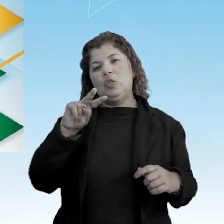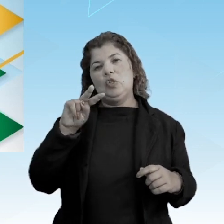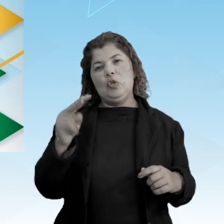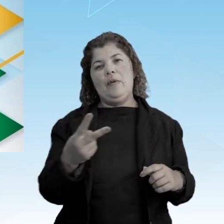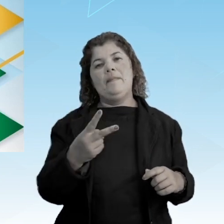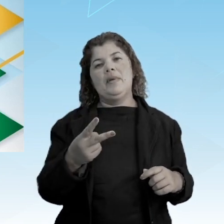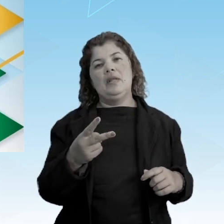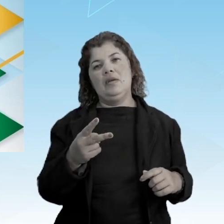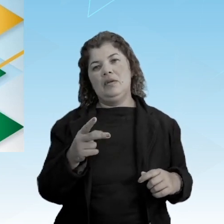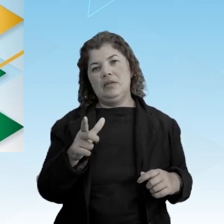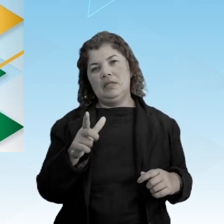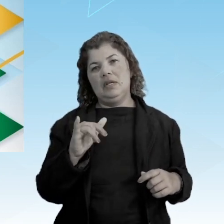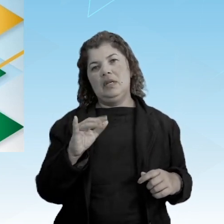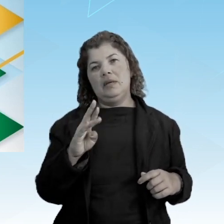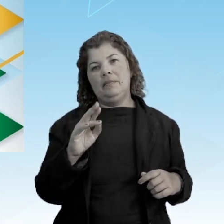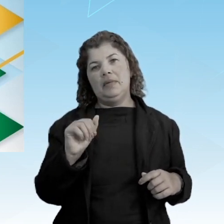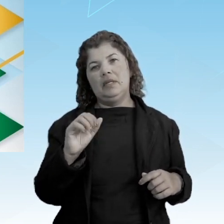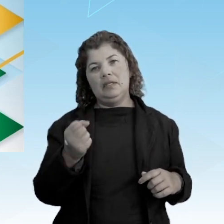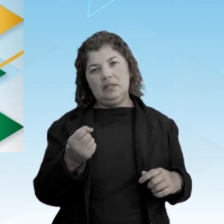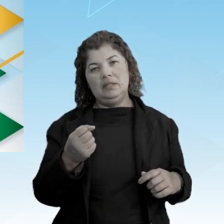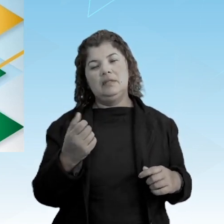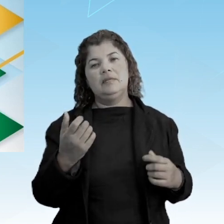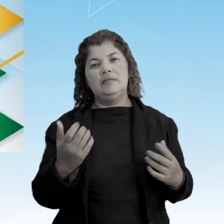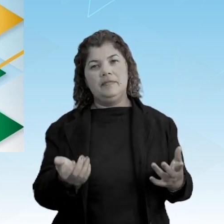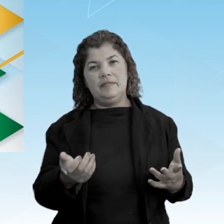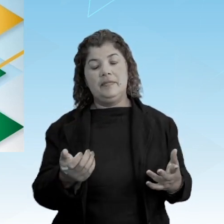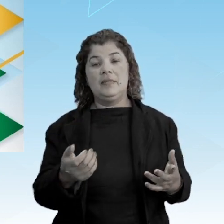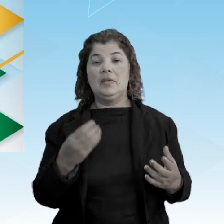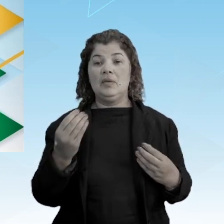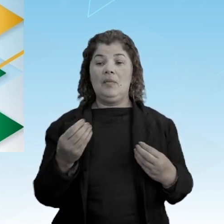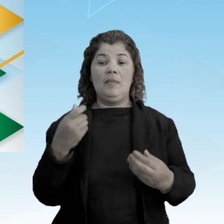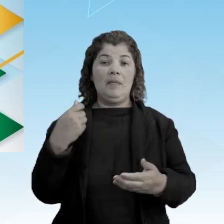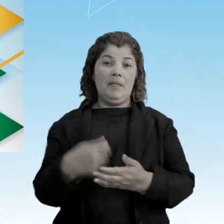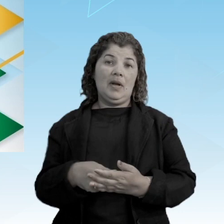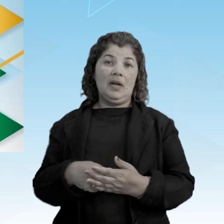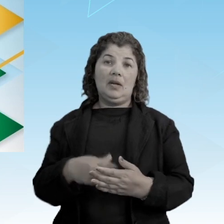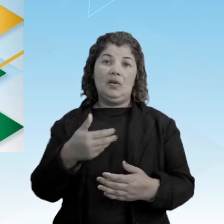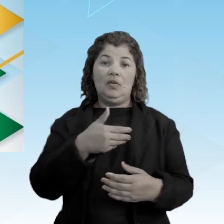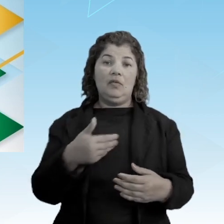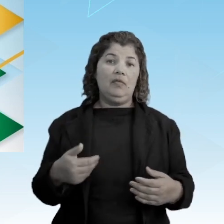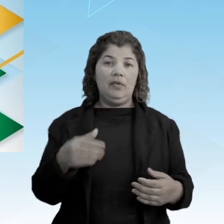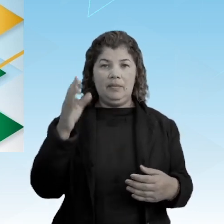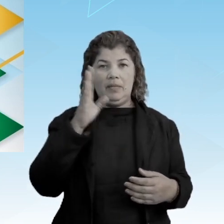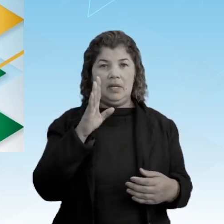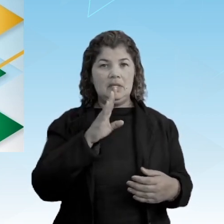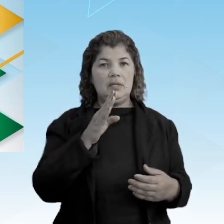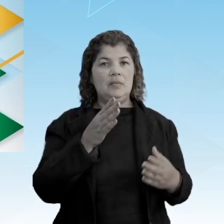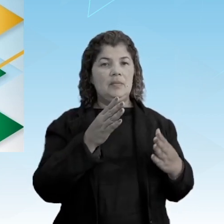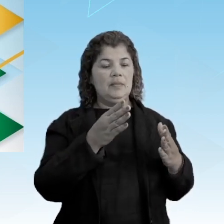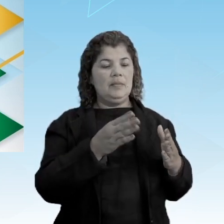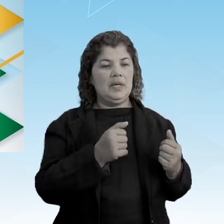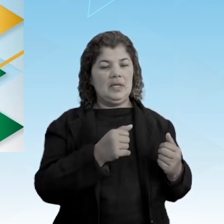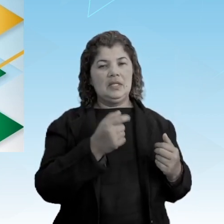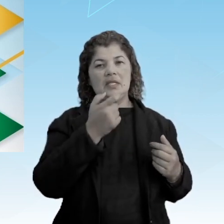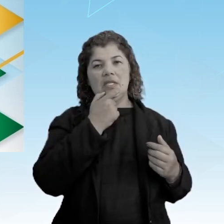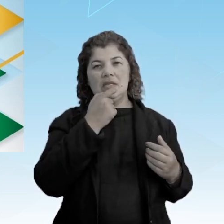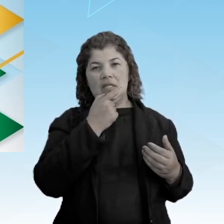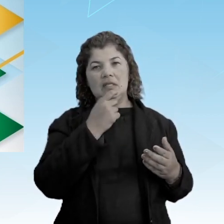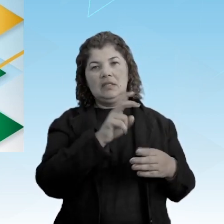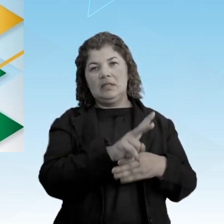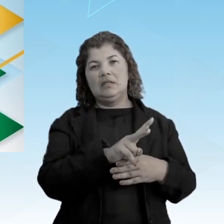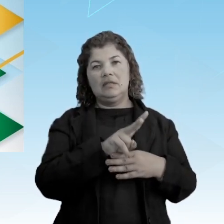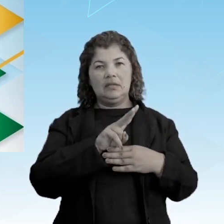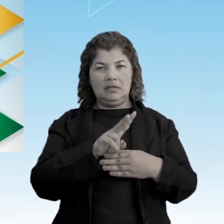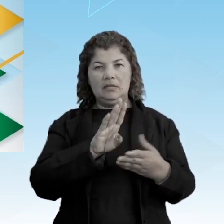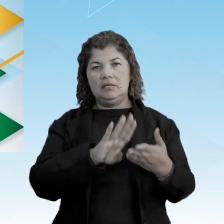excelentes, moeda inglesa. Para pagar essa dívida, do governo brasileiro pedir aos banqueiros ingleses o empréstimo.